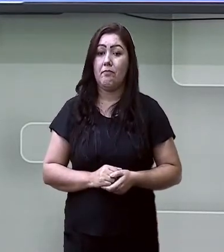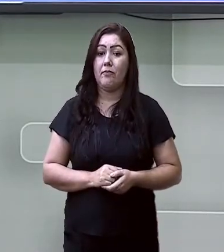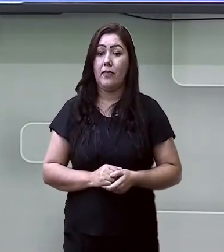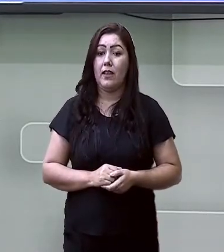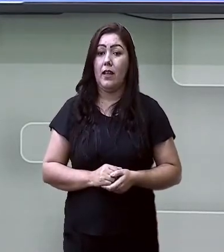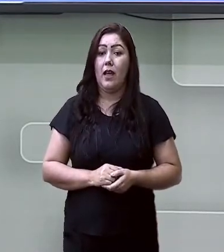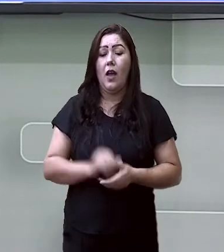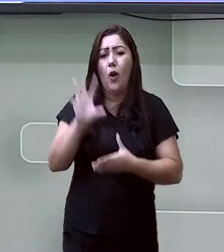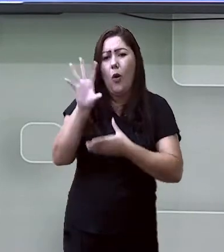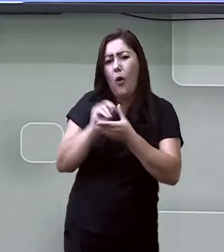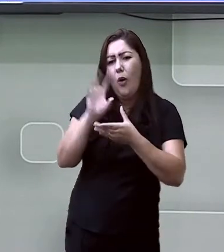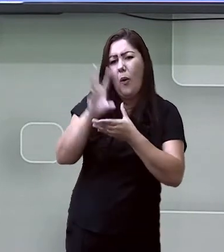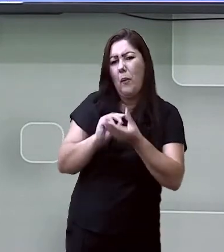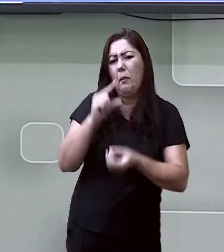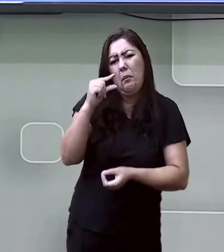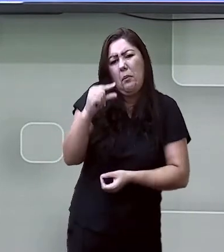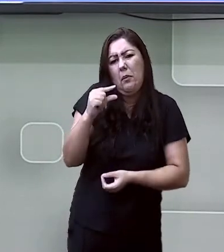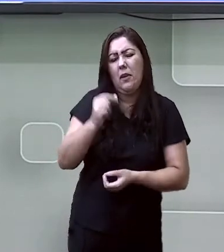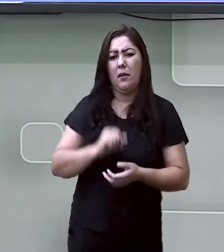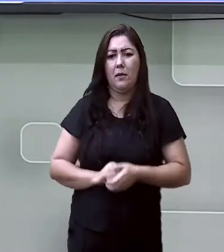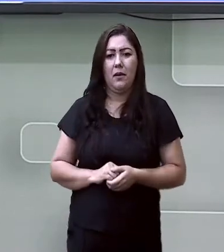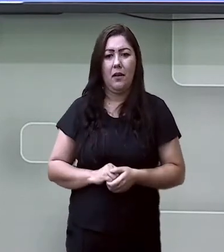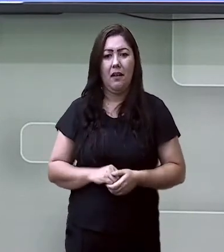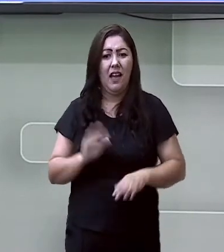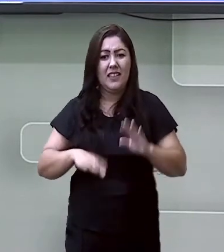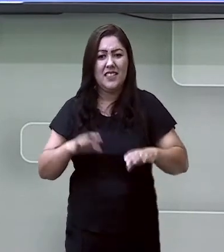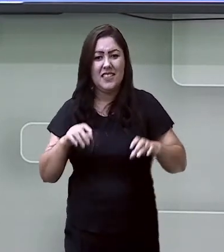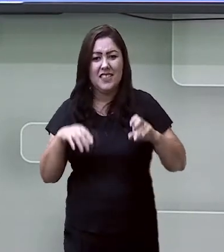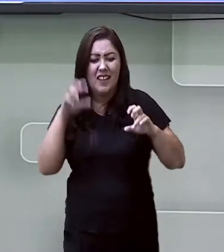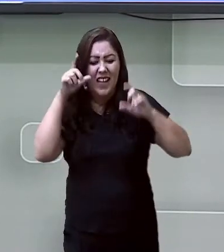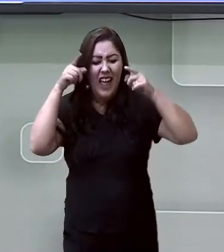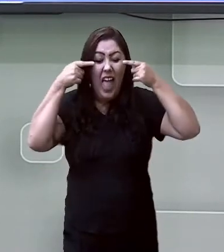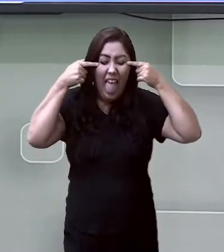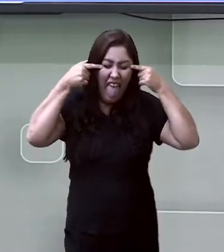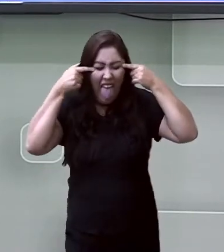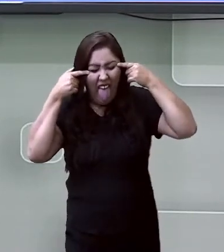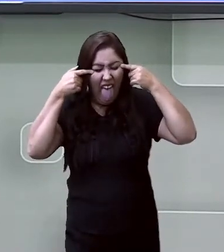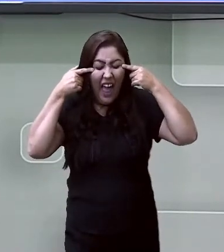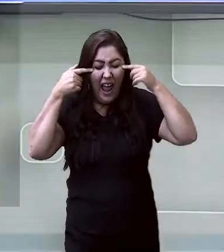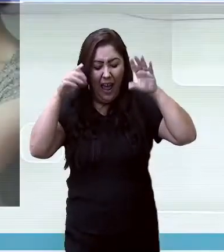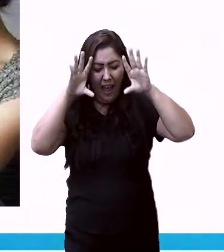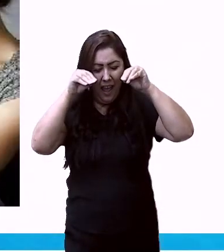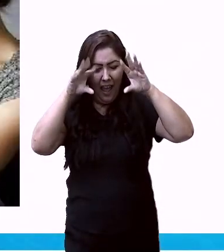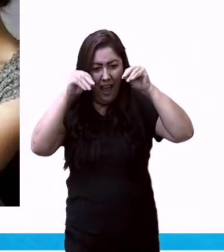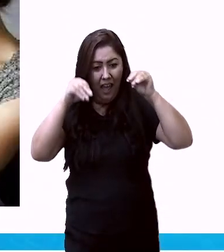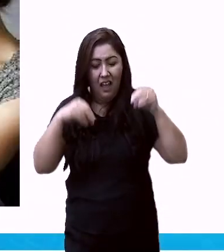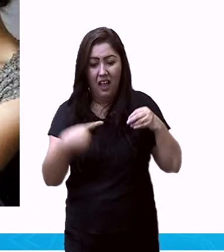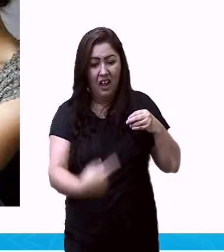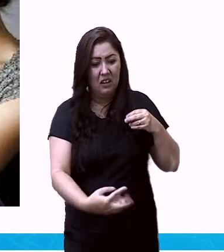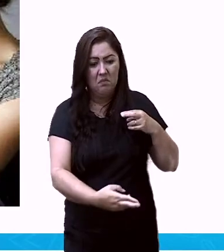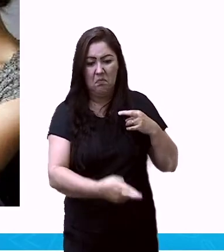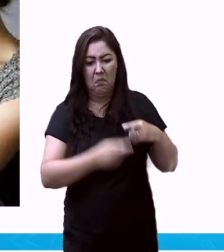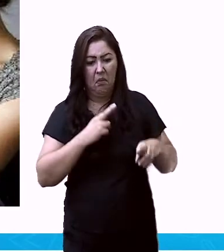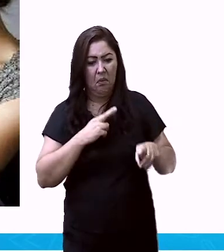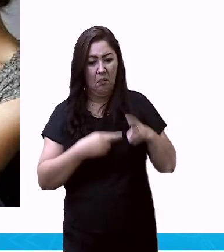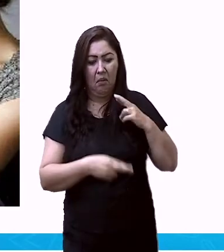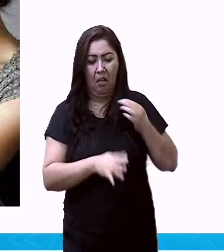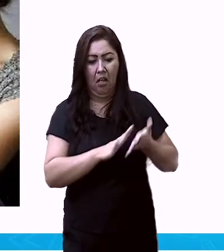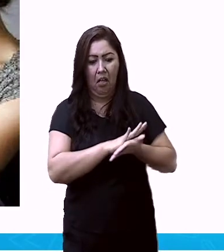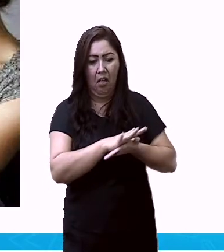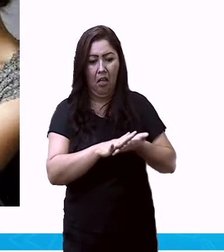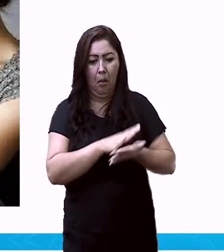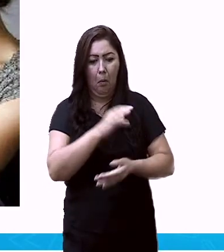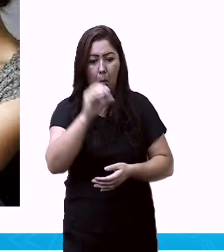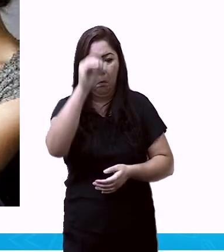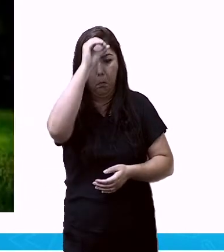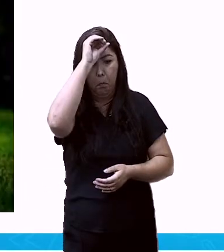imitação de gestos, fazer careta em resposta ao adulto, piscar o olho, trocar balbucias quando se conversa com